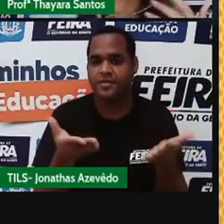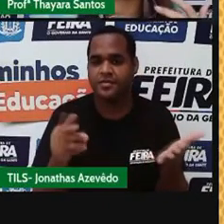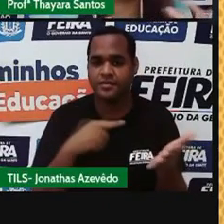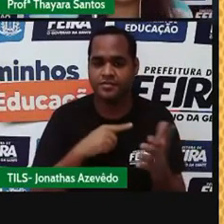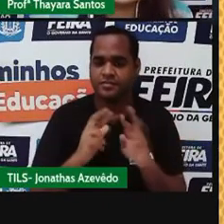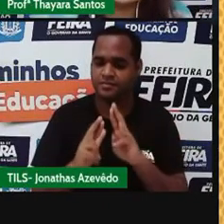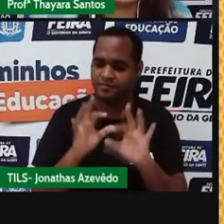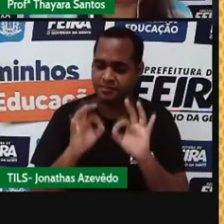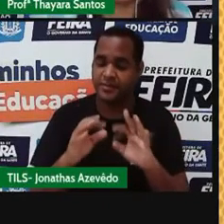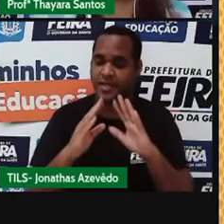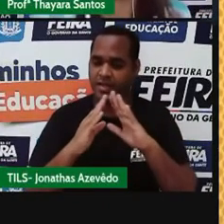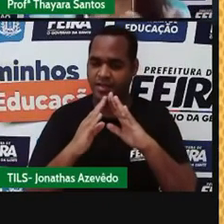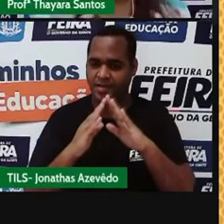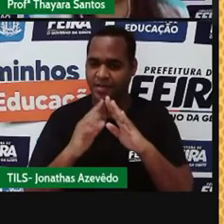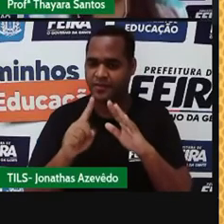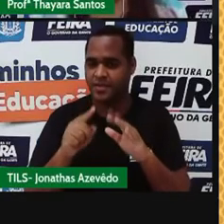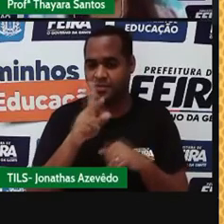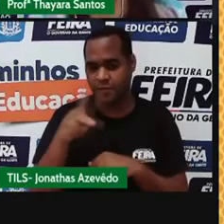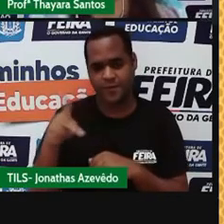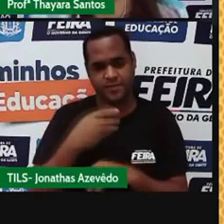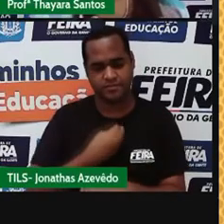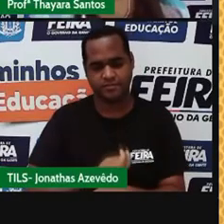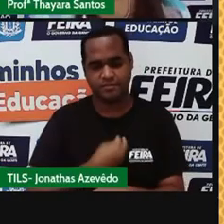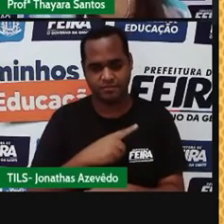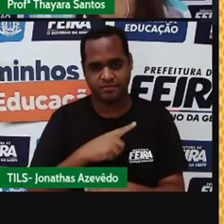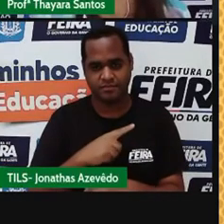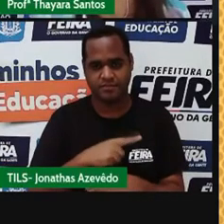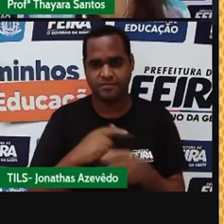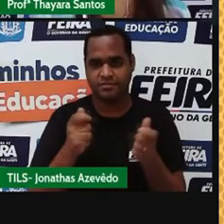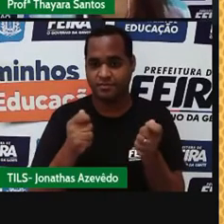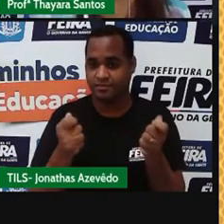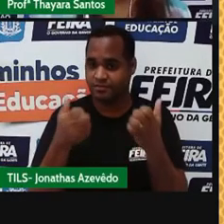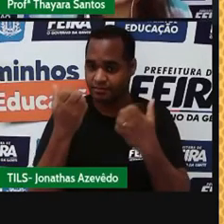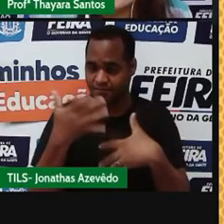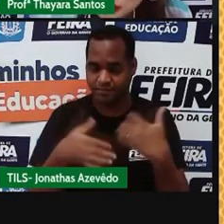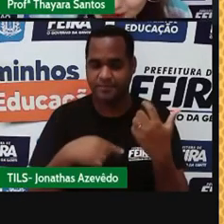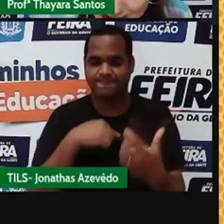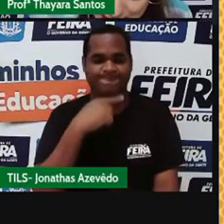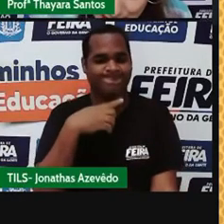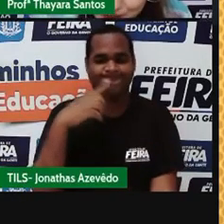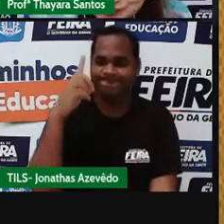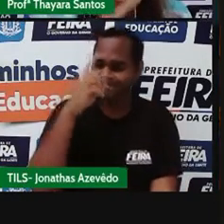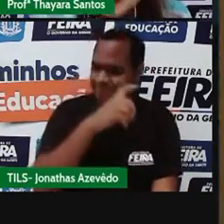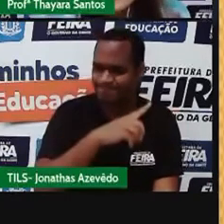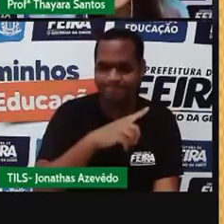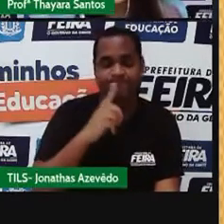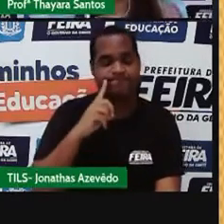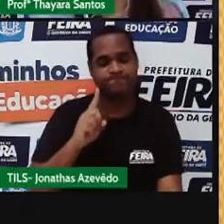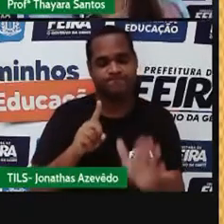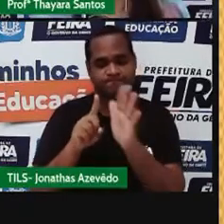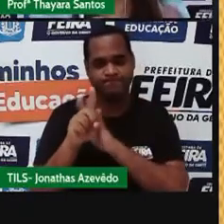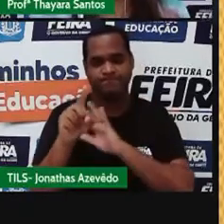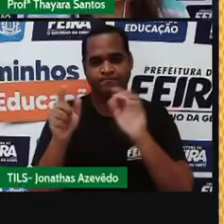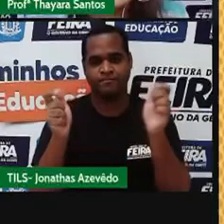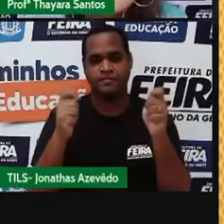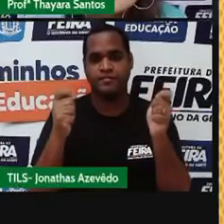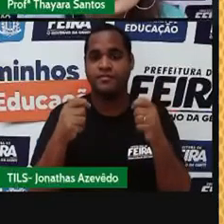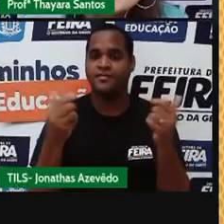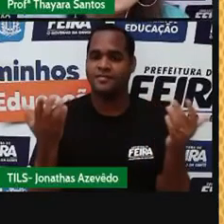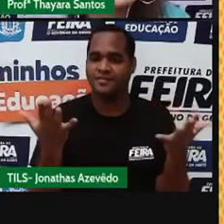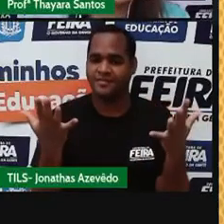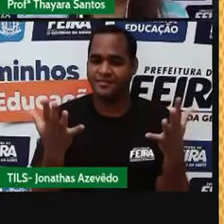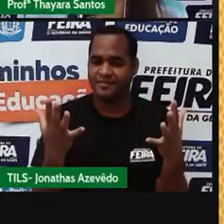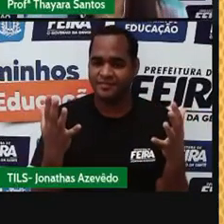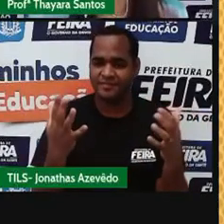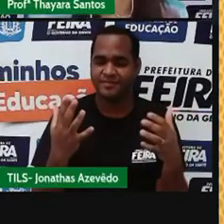atividade para casa, vão ficar com os professores de vocês, aproveitem esse momento para tirarem as dúvidas. E assim, a